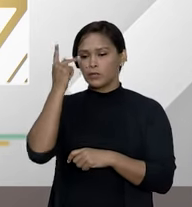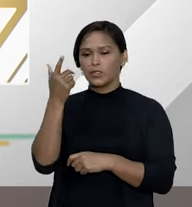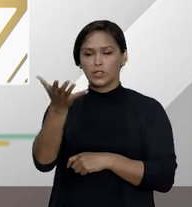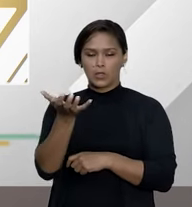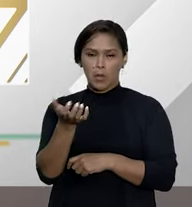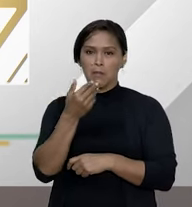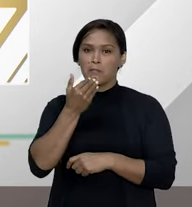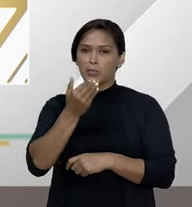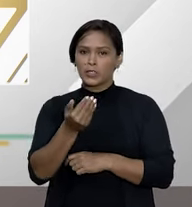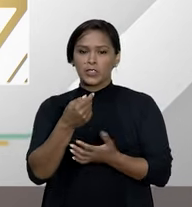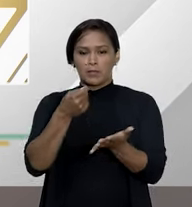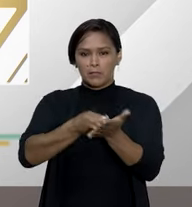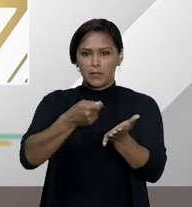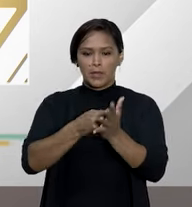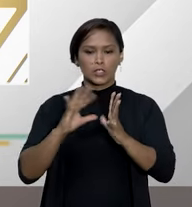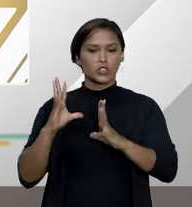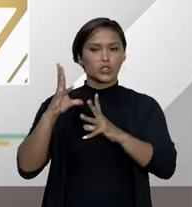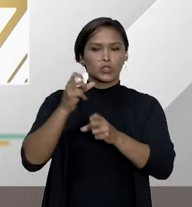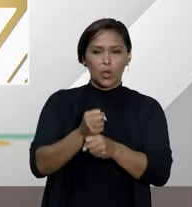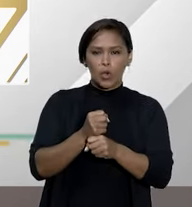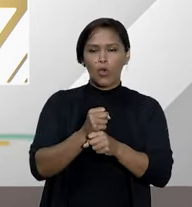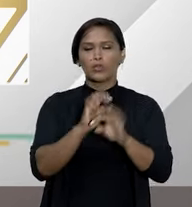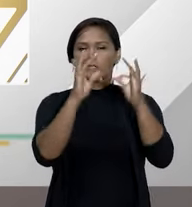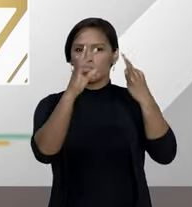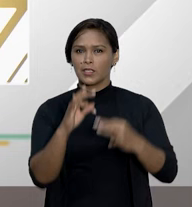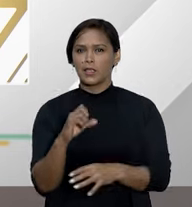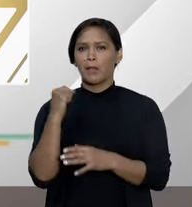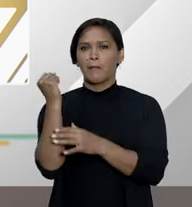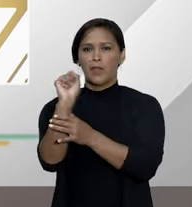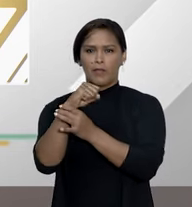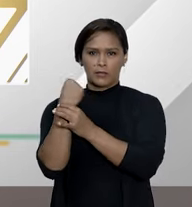operadora custeie integralmente esses procedimentos